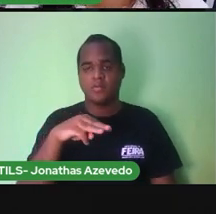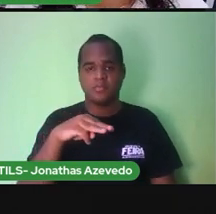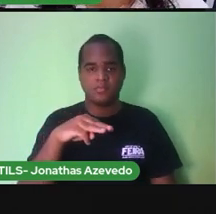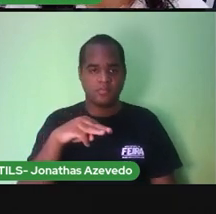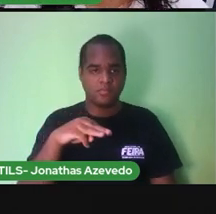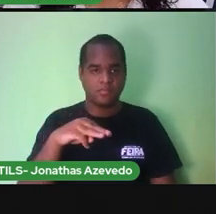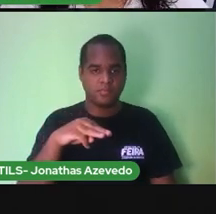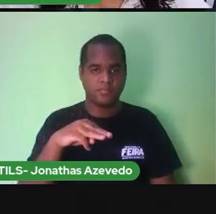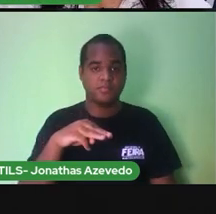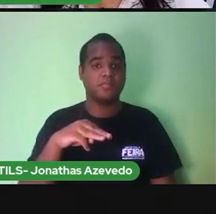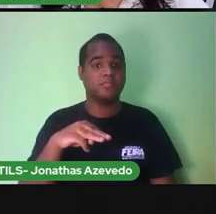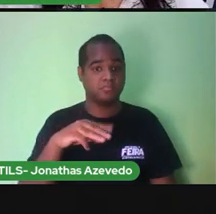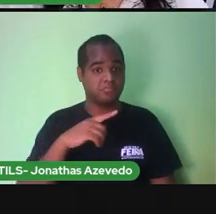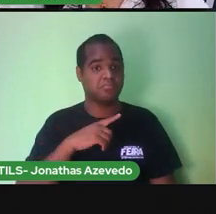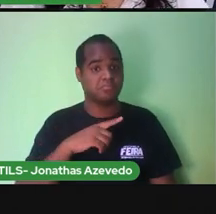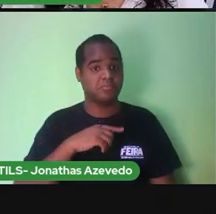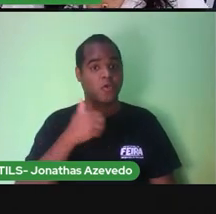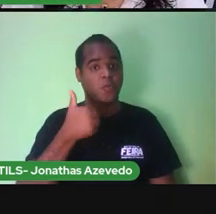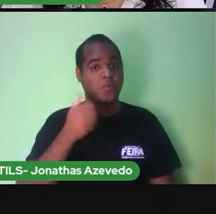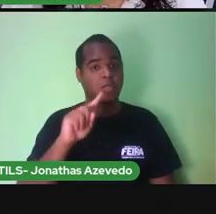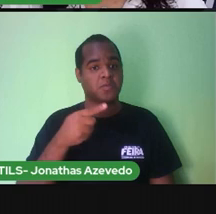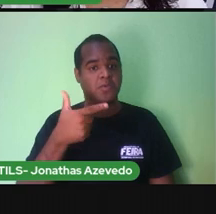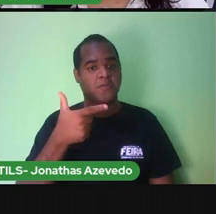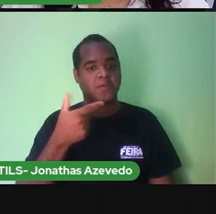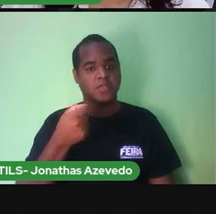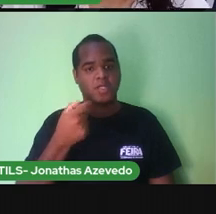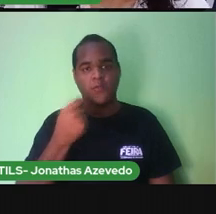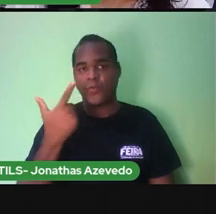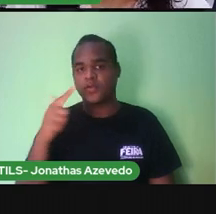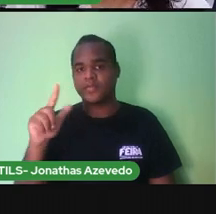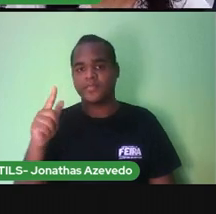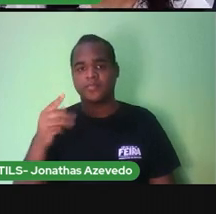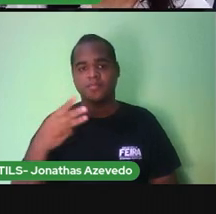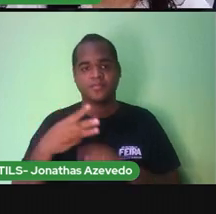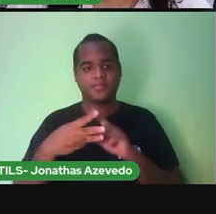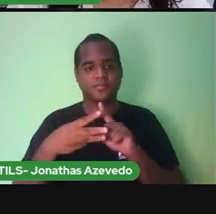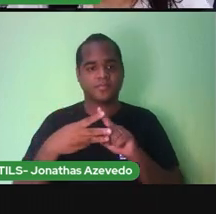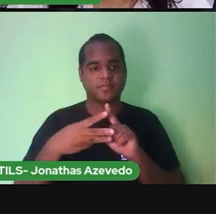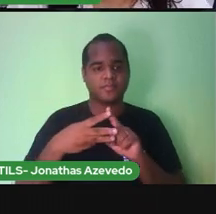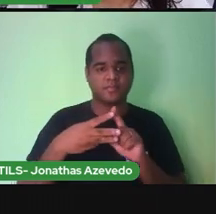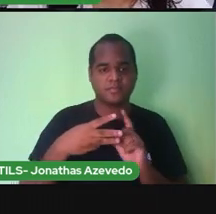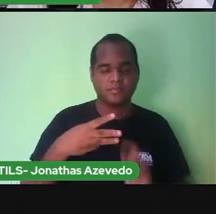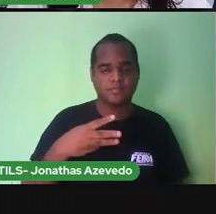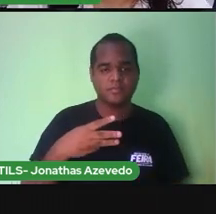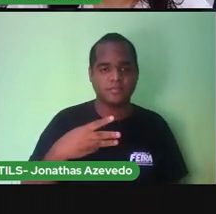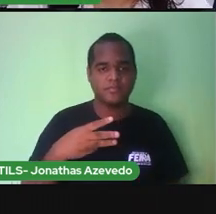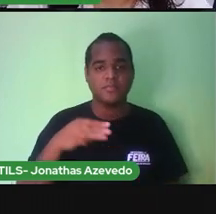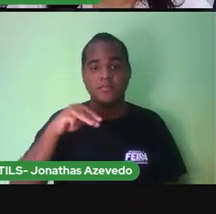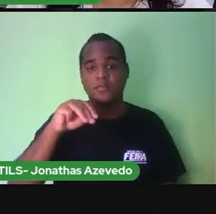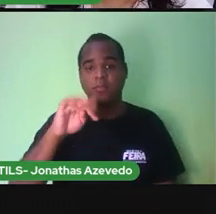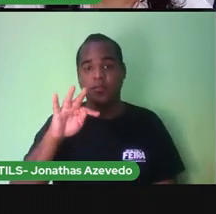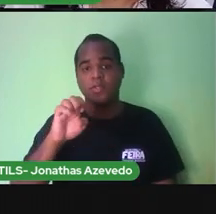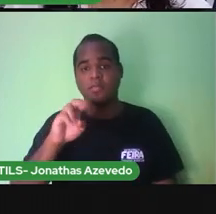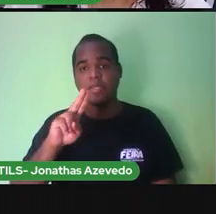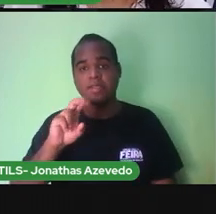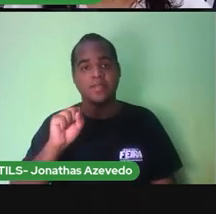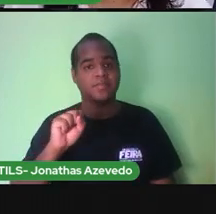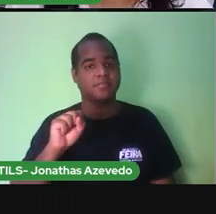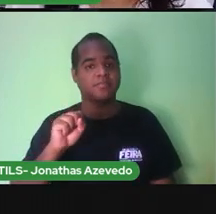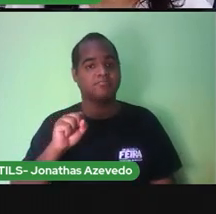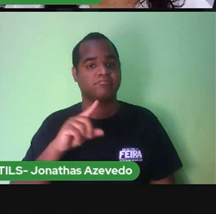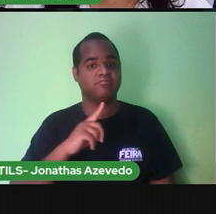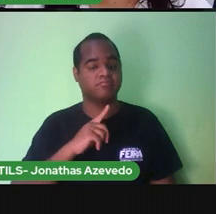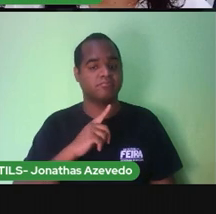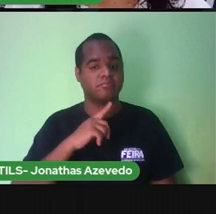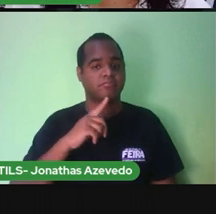metro e 20 E olha a terceira E última Quanto que Mateus Cresceu Mateus